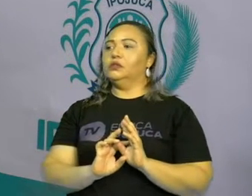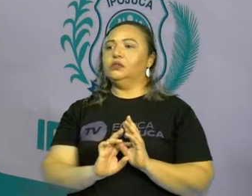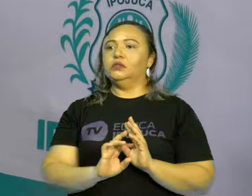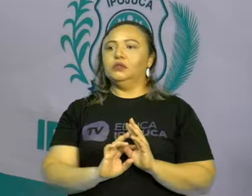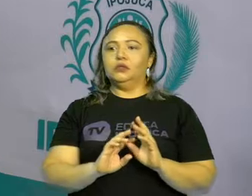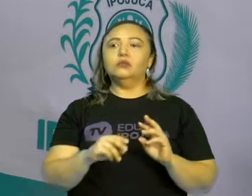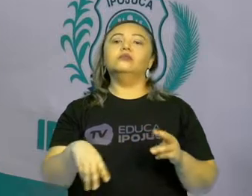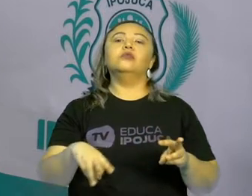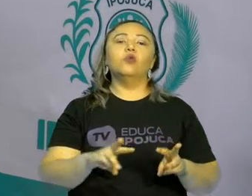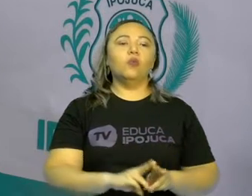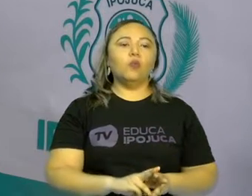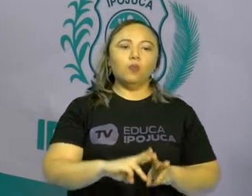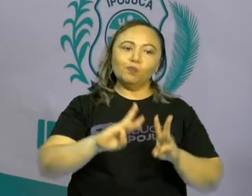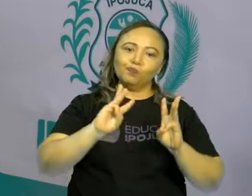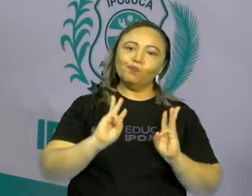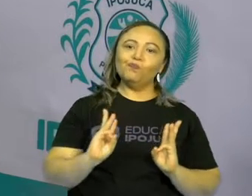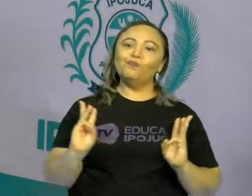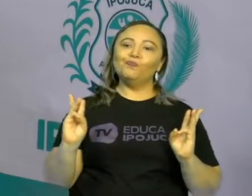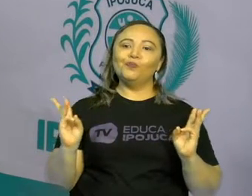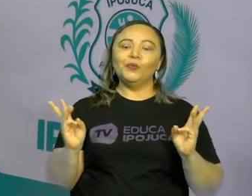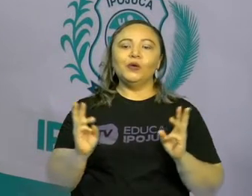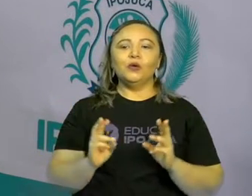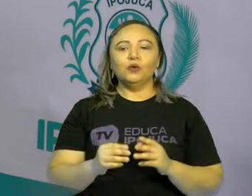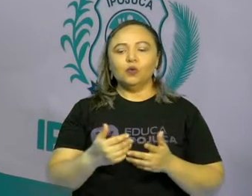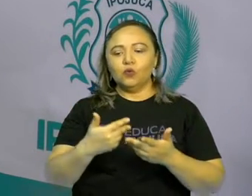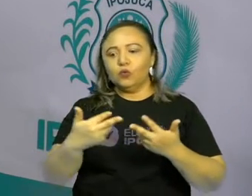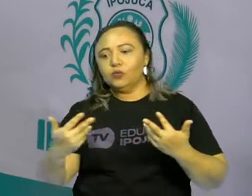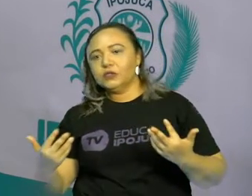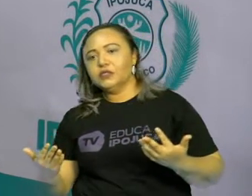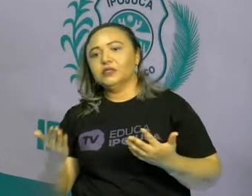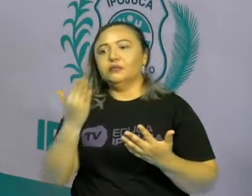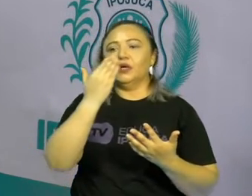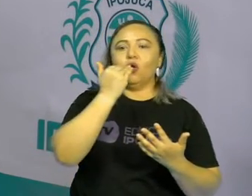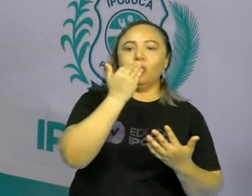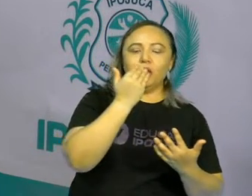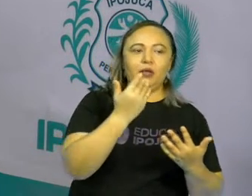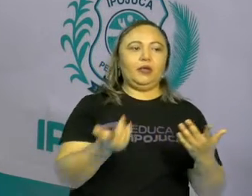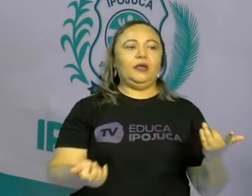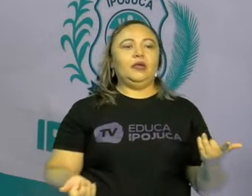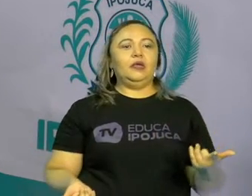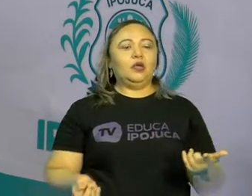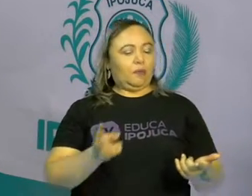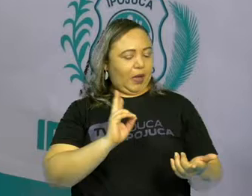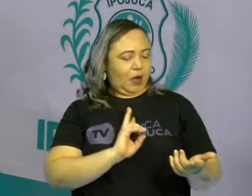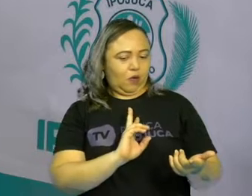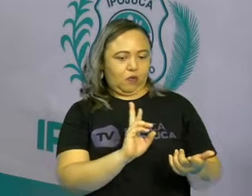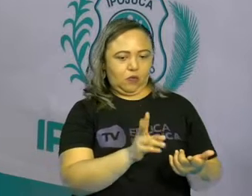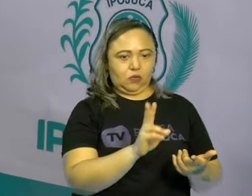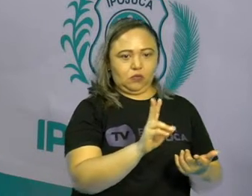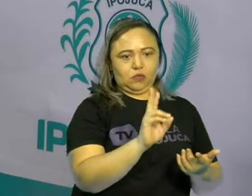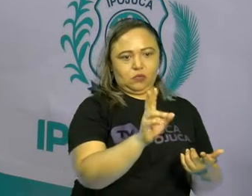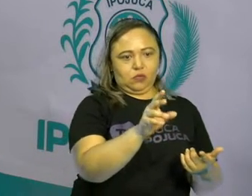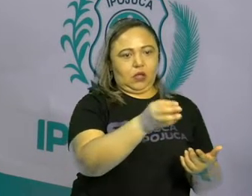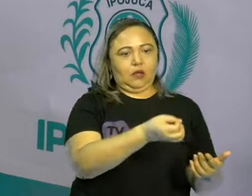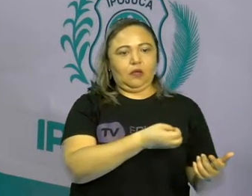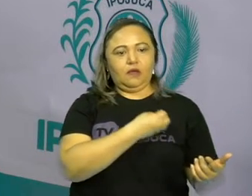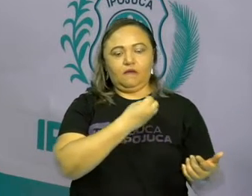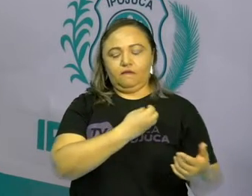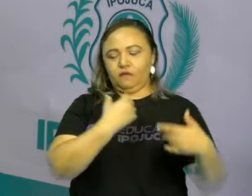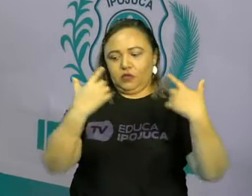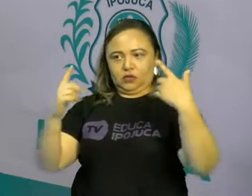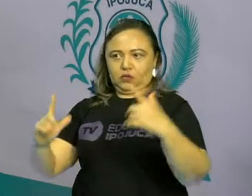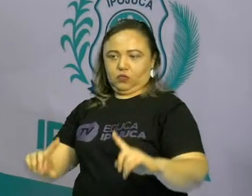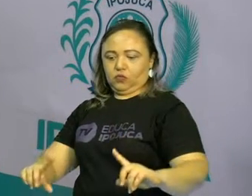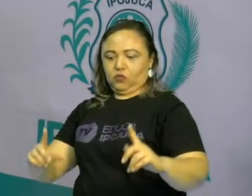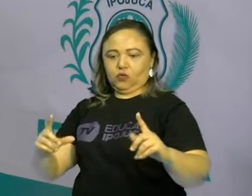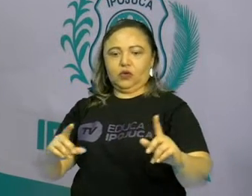sobreviver e se alimentar, continuar o seu ciclo de vida no meio ambiente, assim